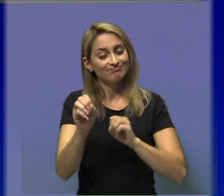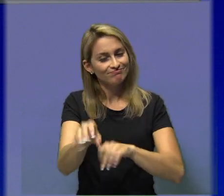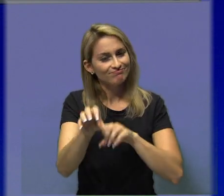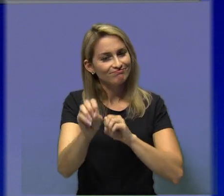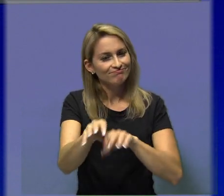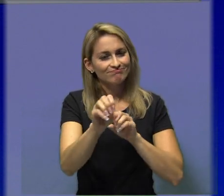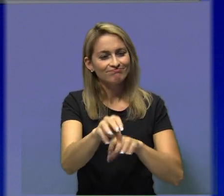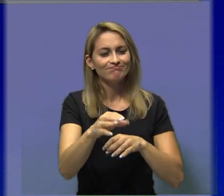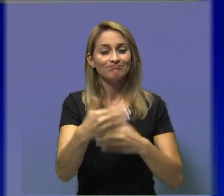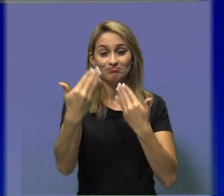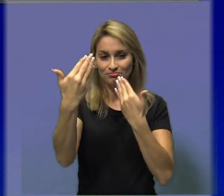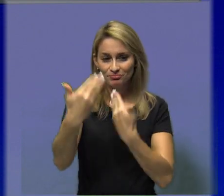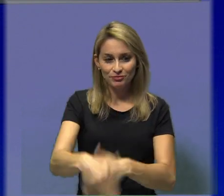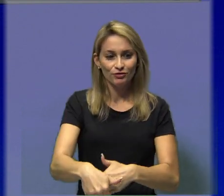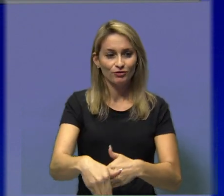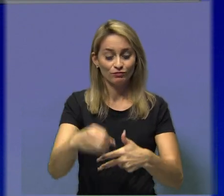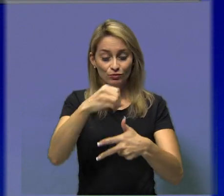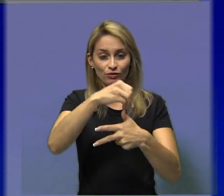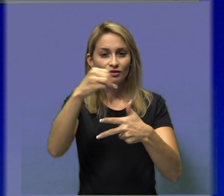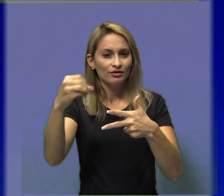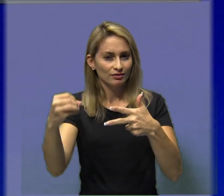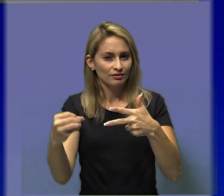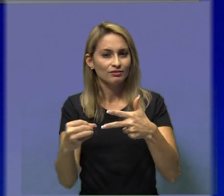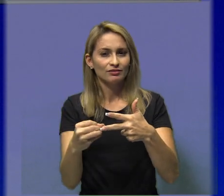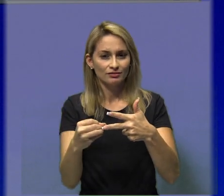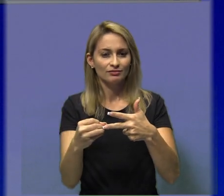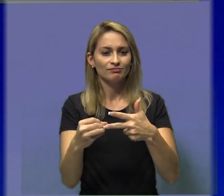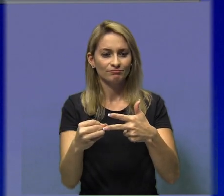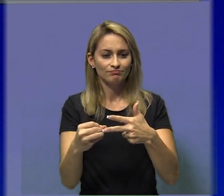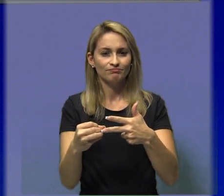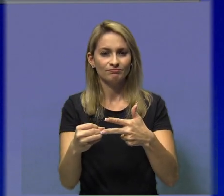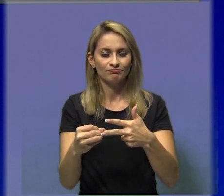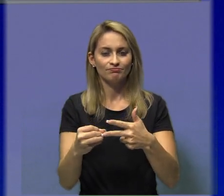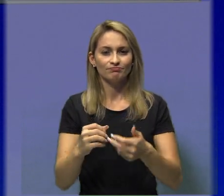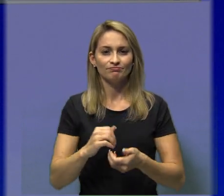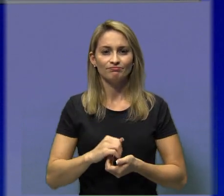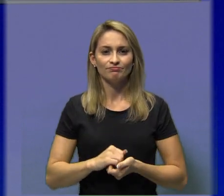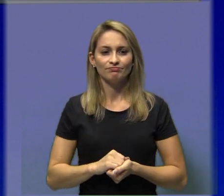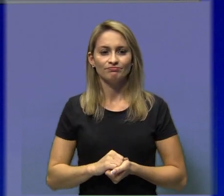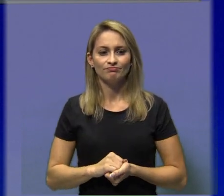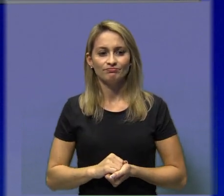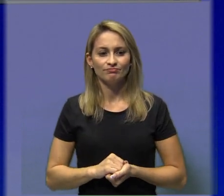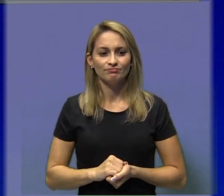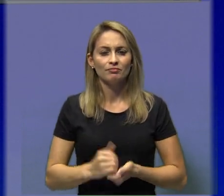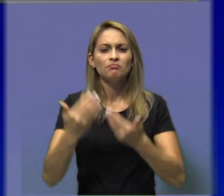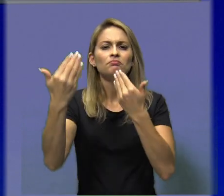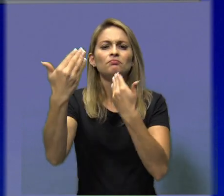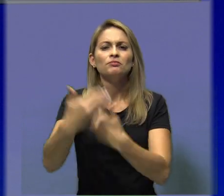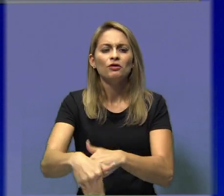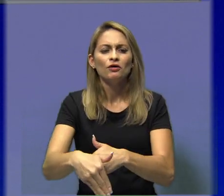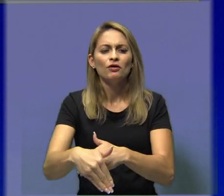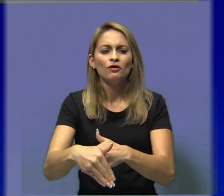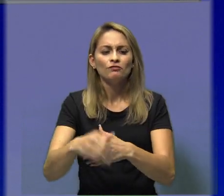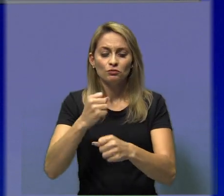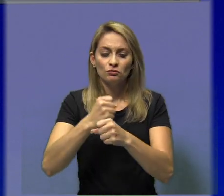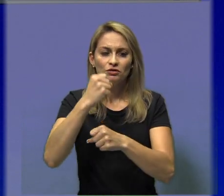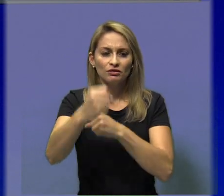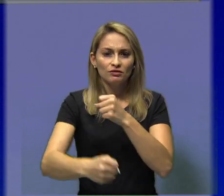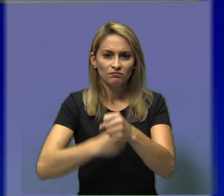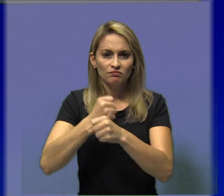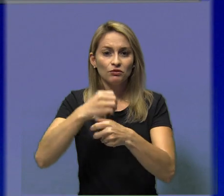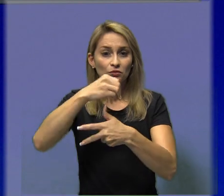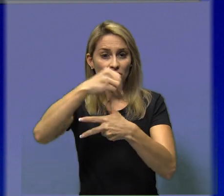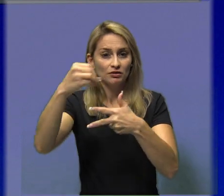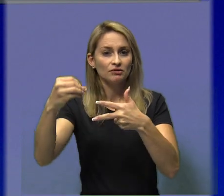aulas curriculares. As provas do Enem serão aplicadas em 2021. As provas tradicionais nos